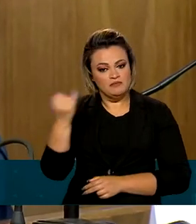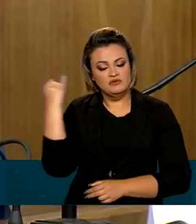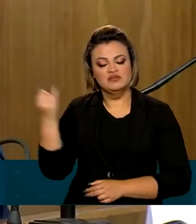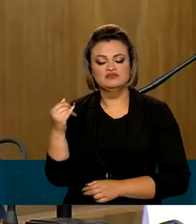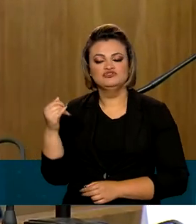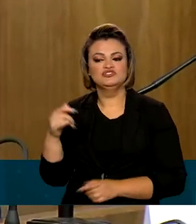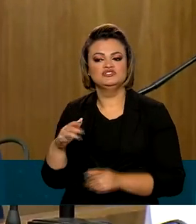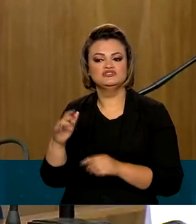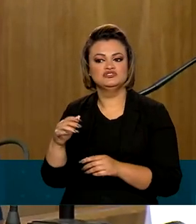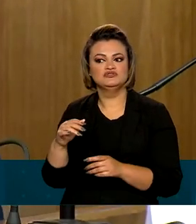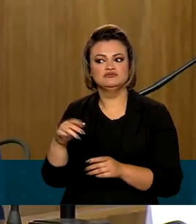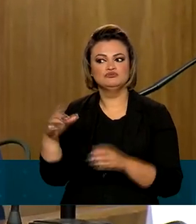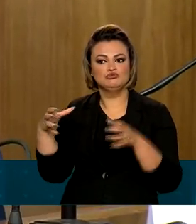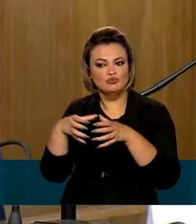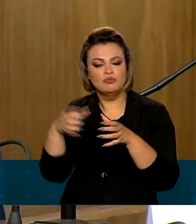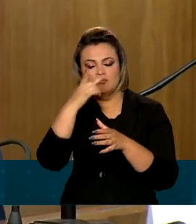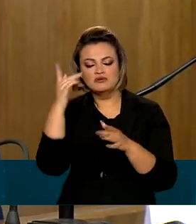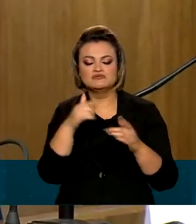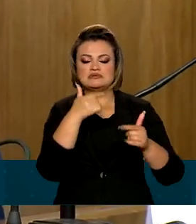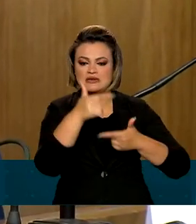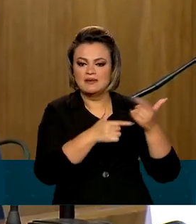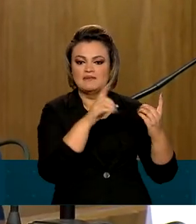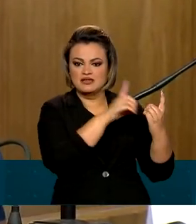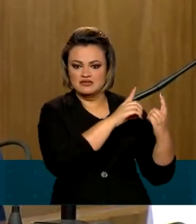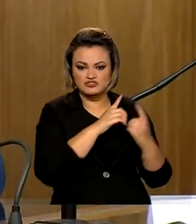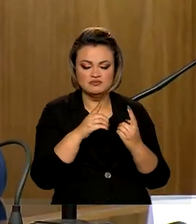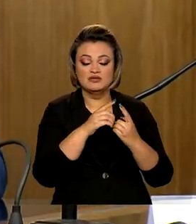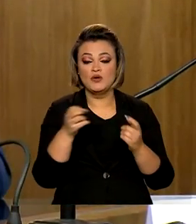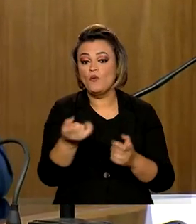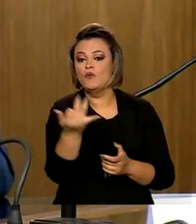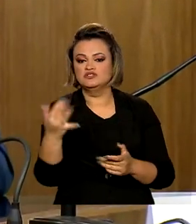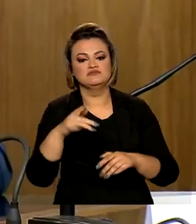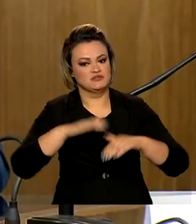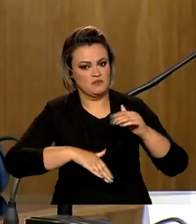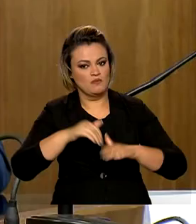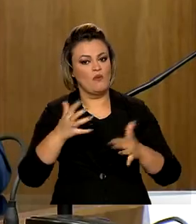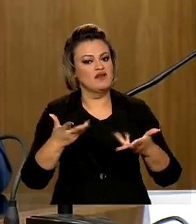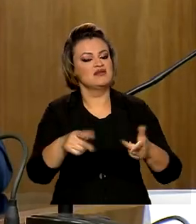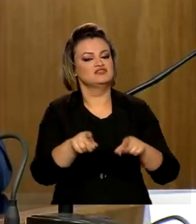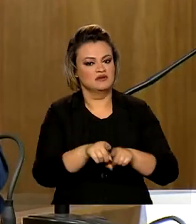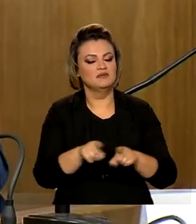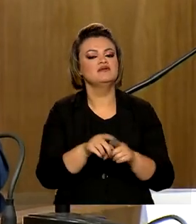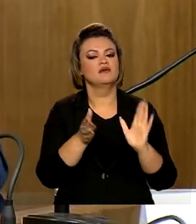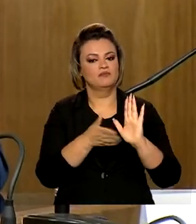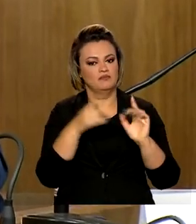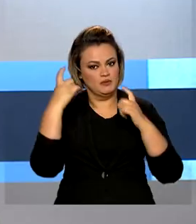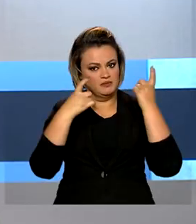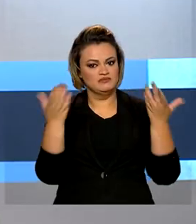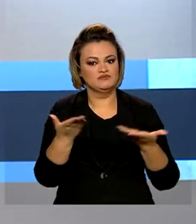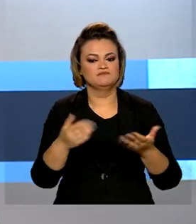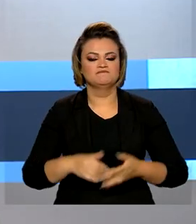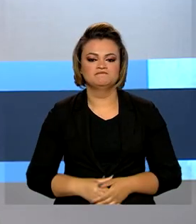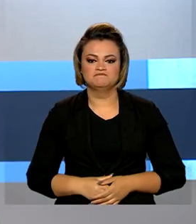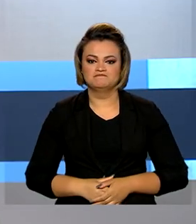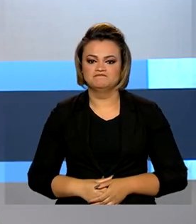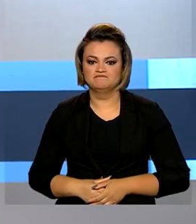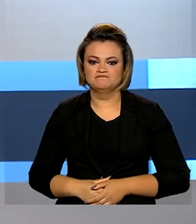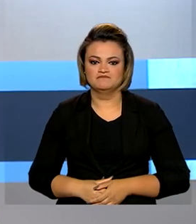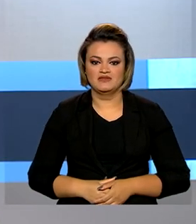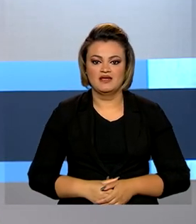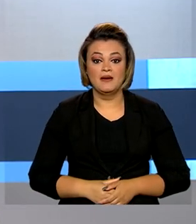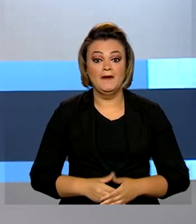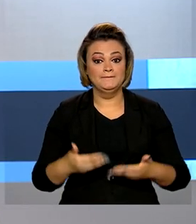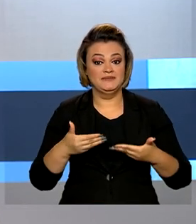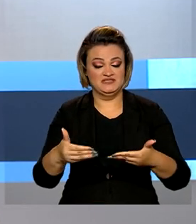trabalho, mas não só reforçar em quantidade, mas também em qualidade. E nós temos essa preocupação hoje. O